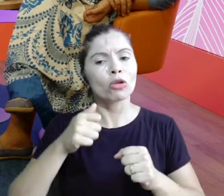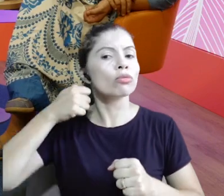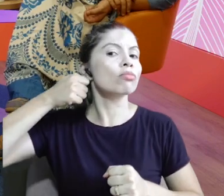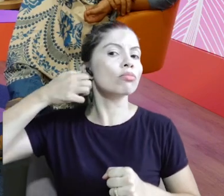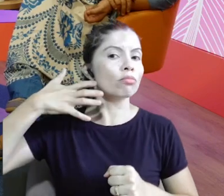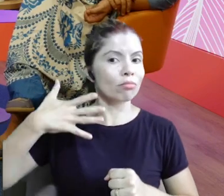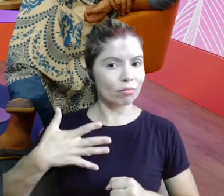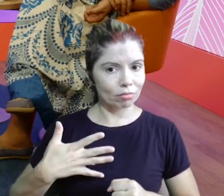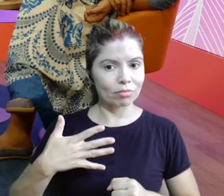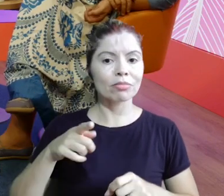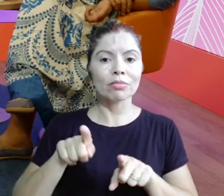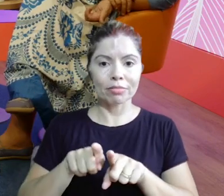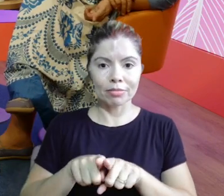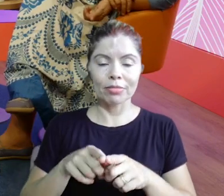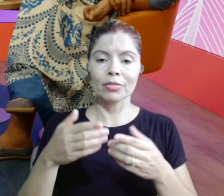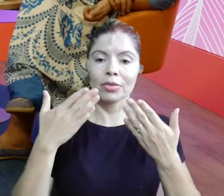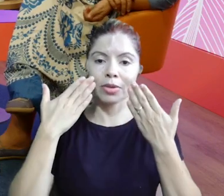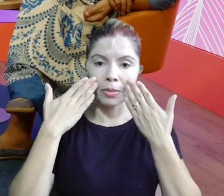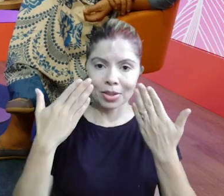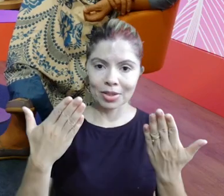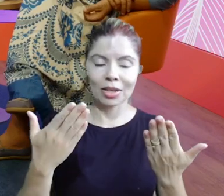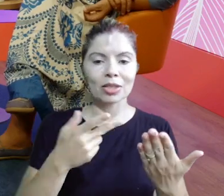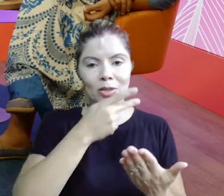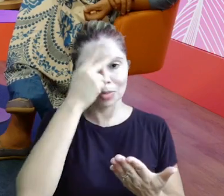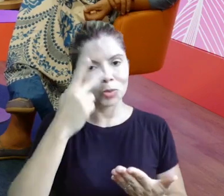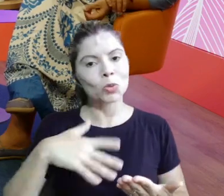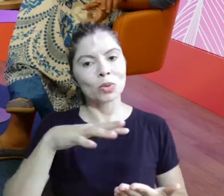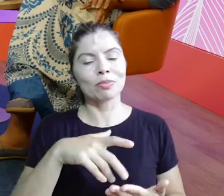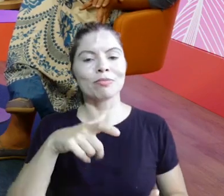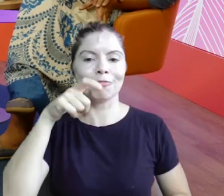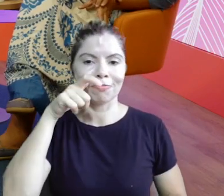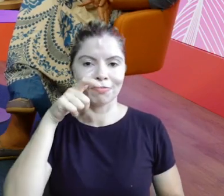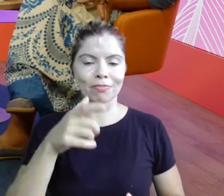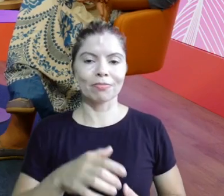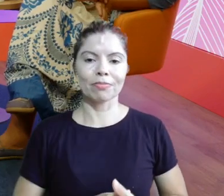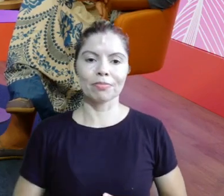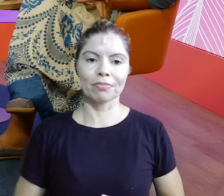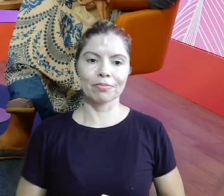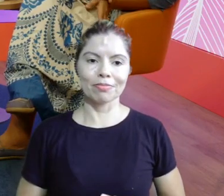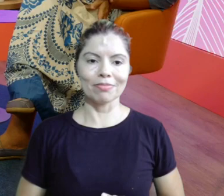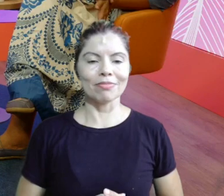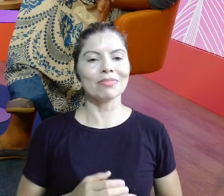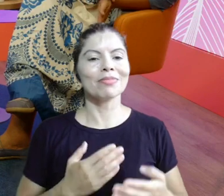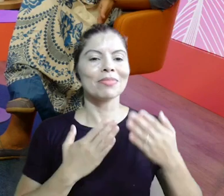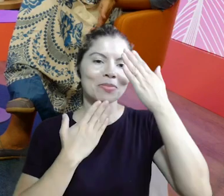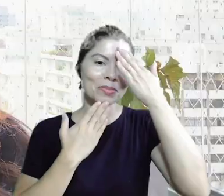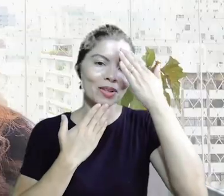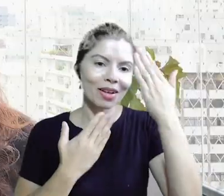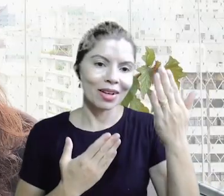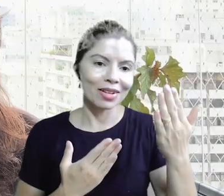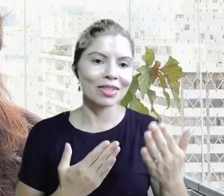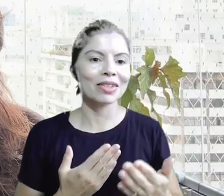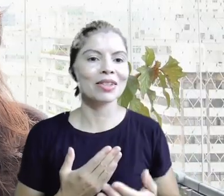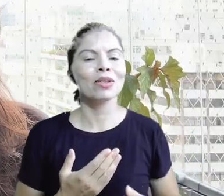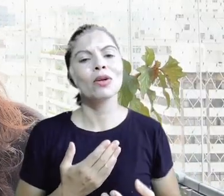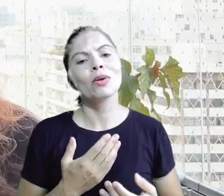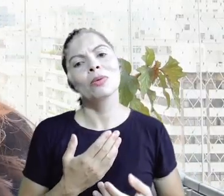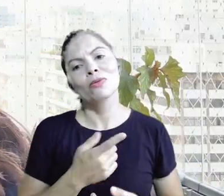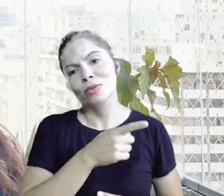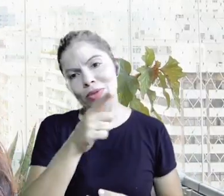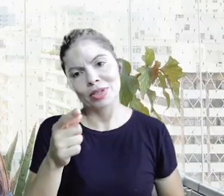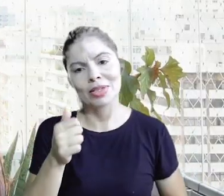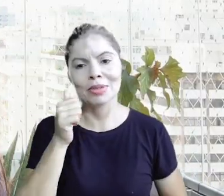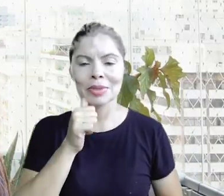Convido você para fazer a sua autodescrição e se apresentar para todo mundo que está aqui conosco. Obrigada, Ana.